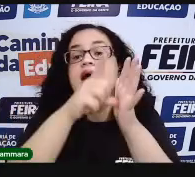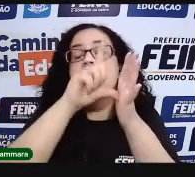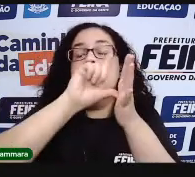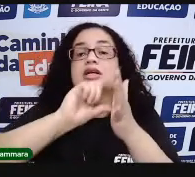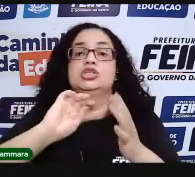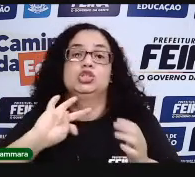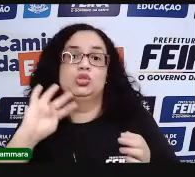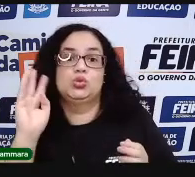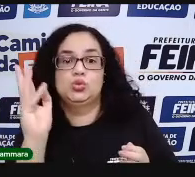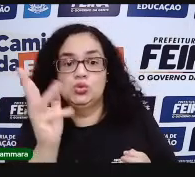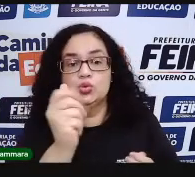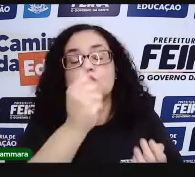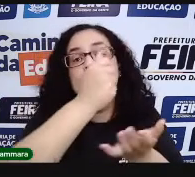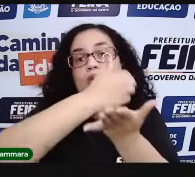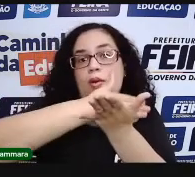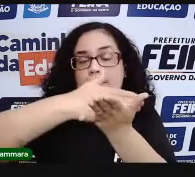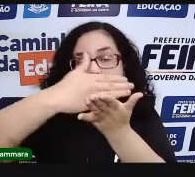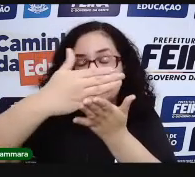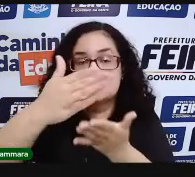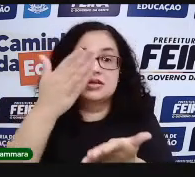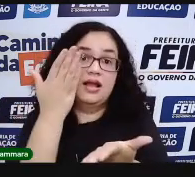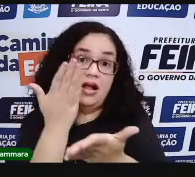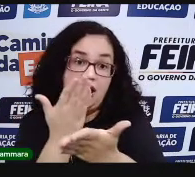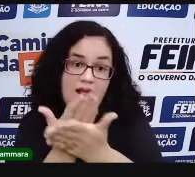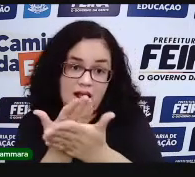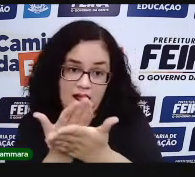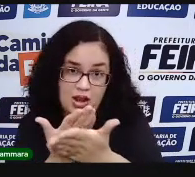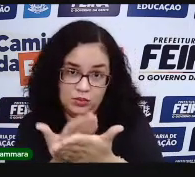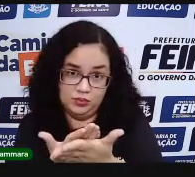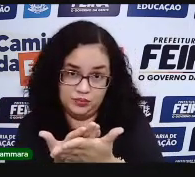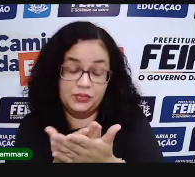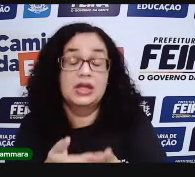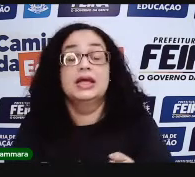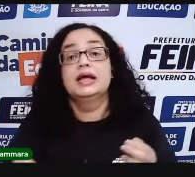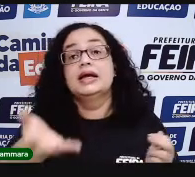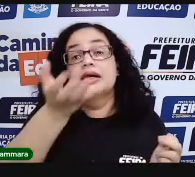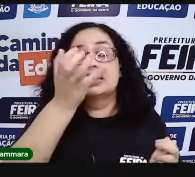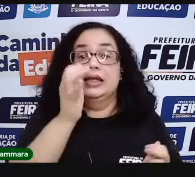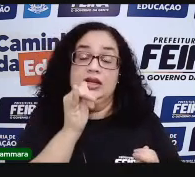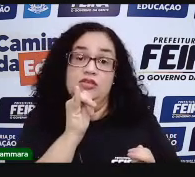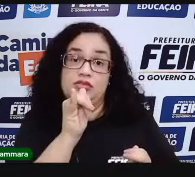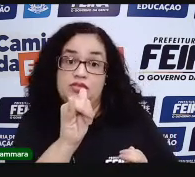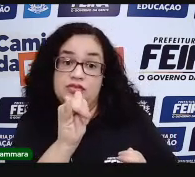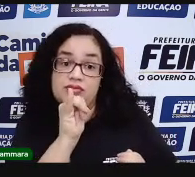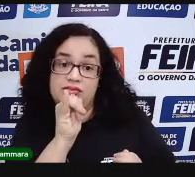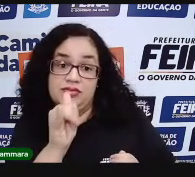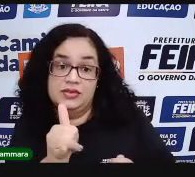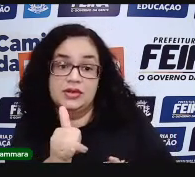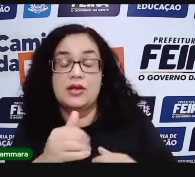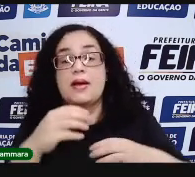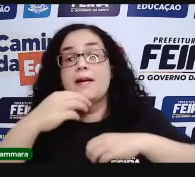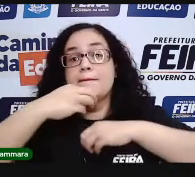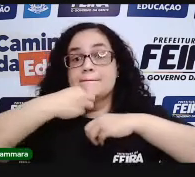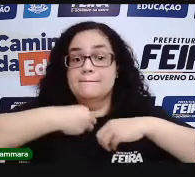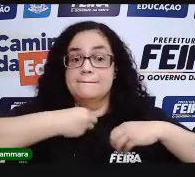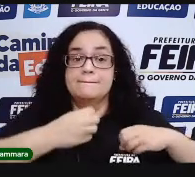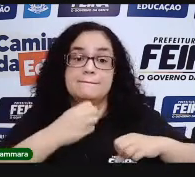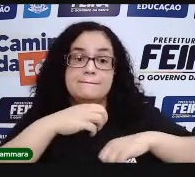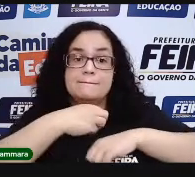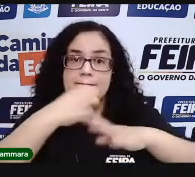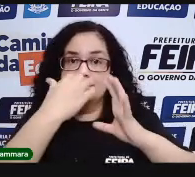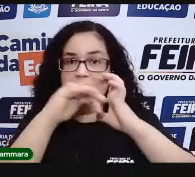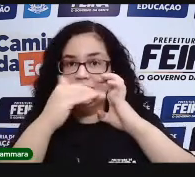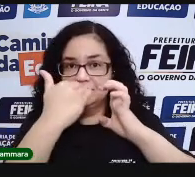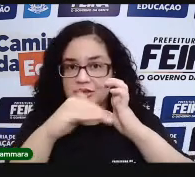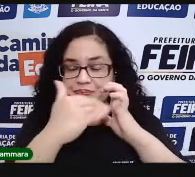Antes de tudo, antes de começar a nossa aula propriamente dita, eu quero dizer para vocês que eu trouxe essa mensagem.